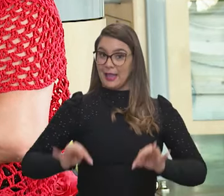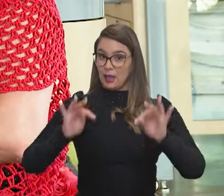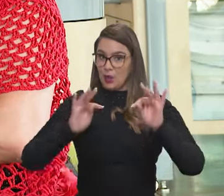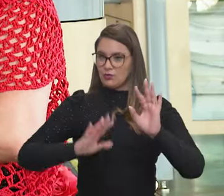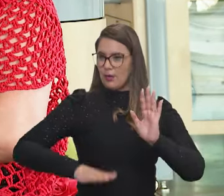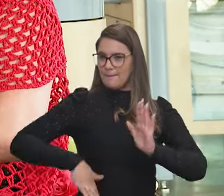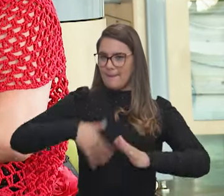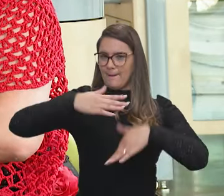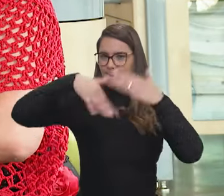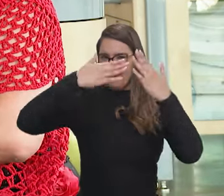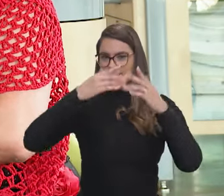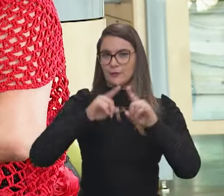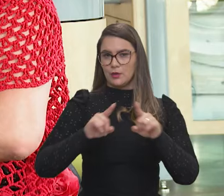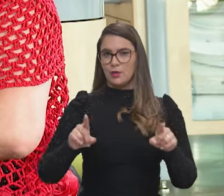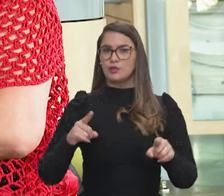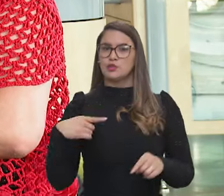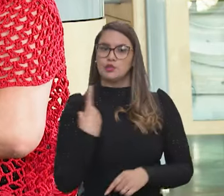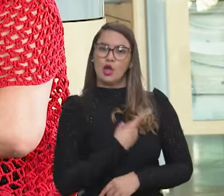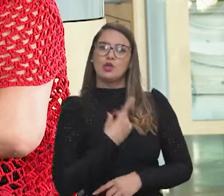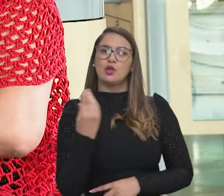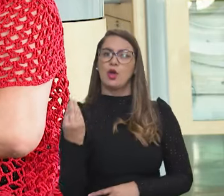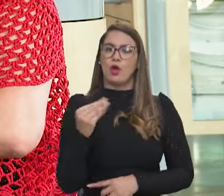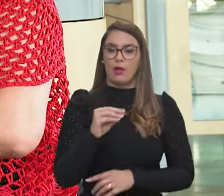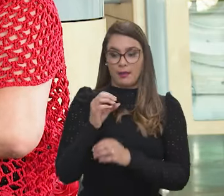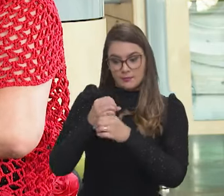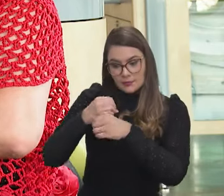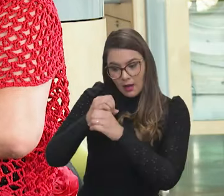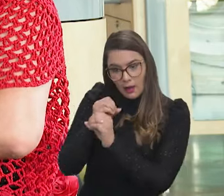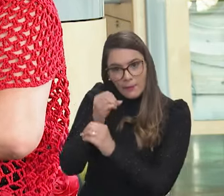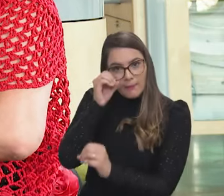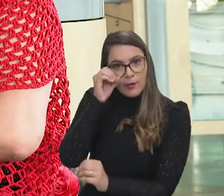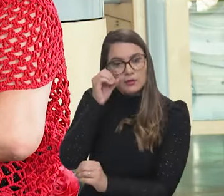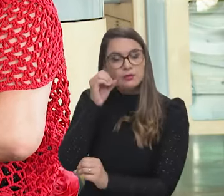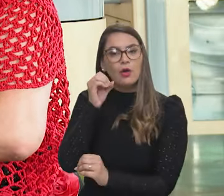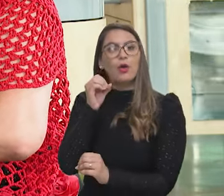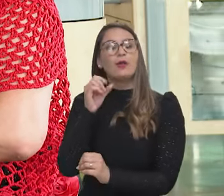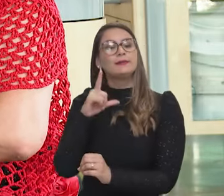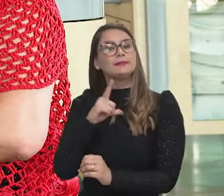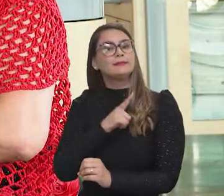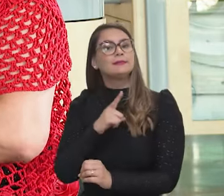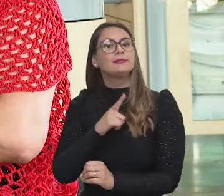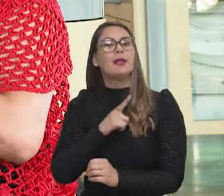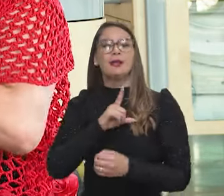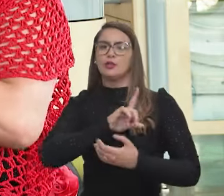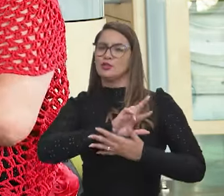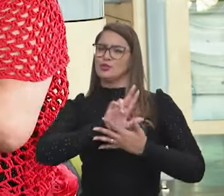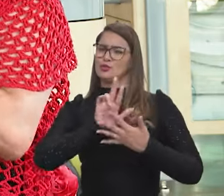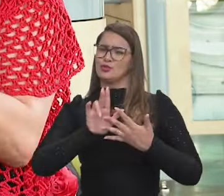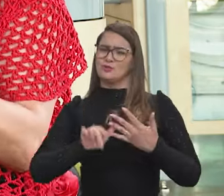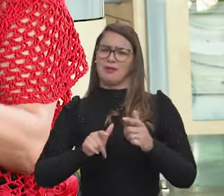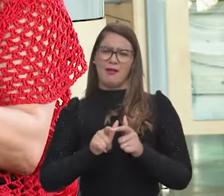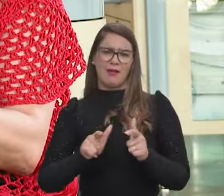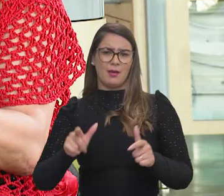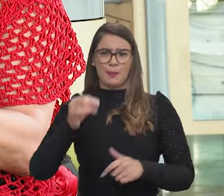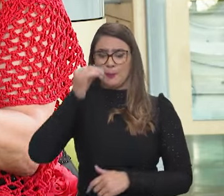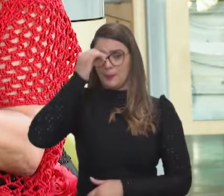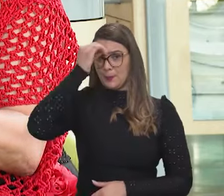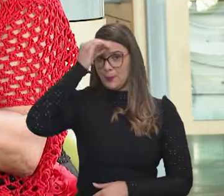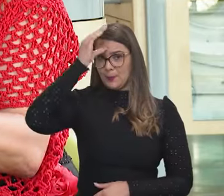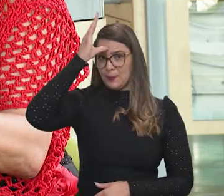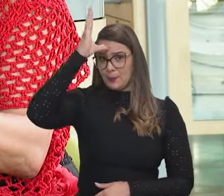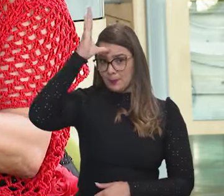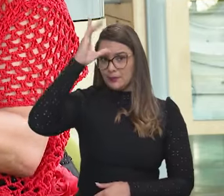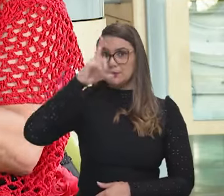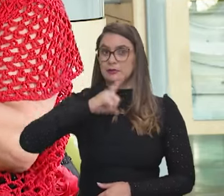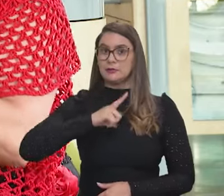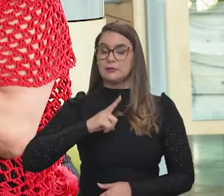de tecnologia avançada, onde nós colocamos laboratórios que têm uma diversidade enorme na área de